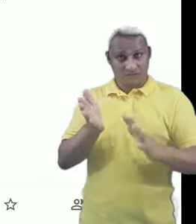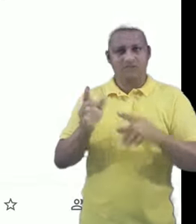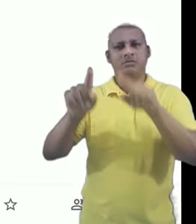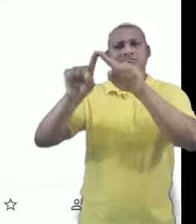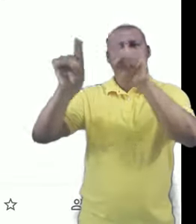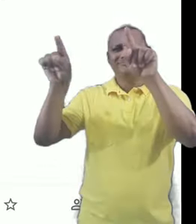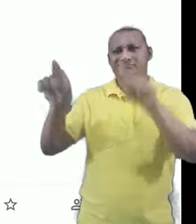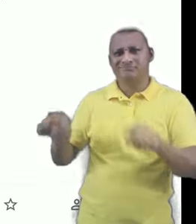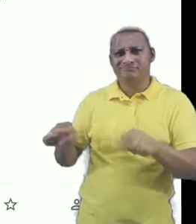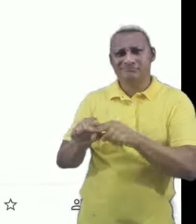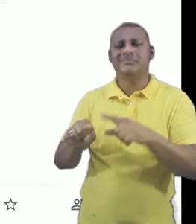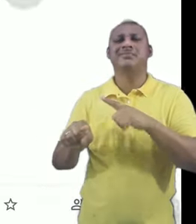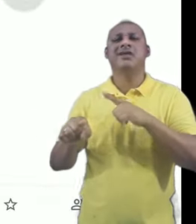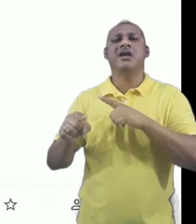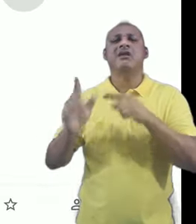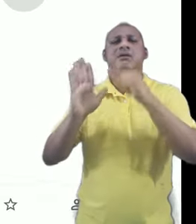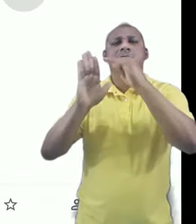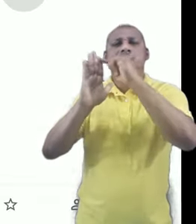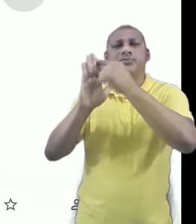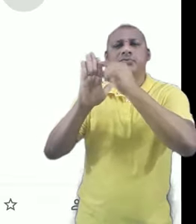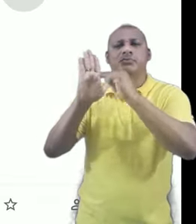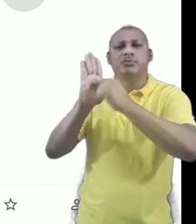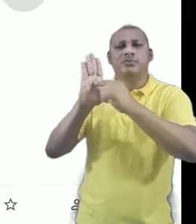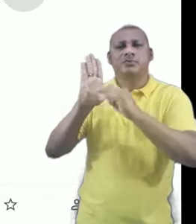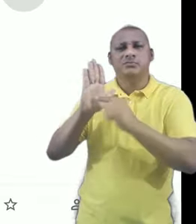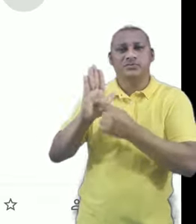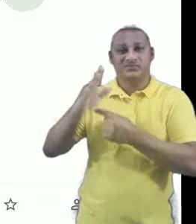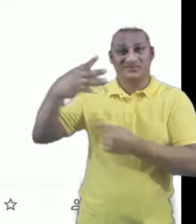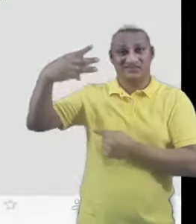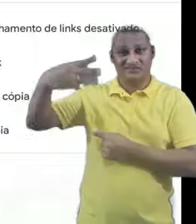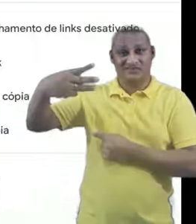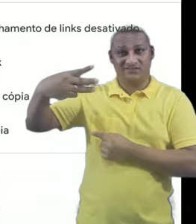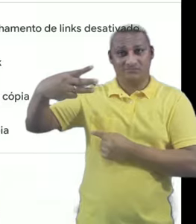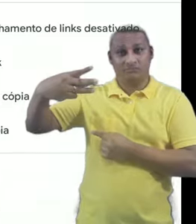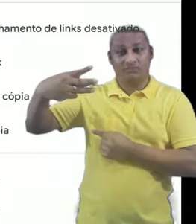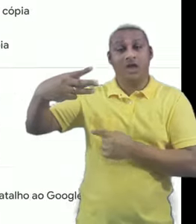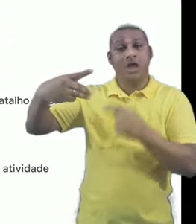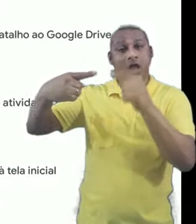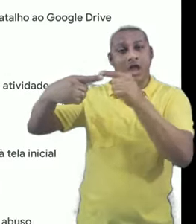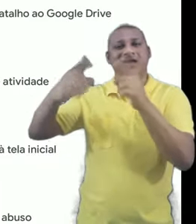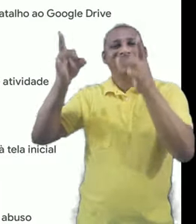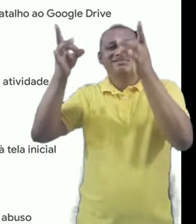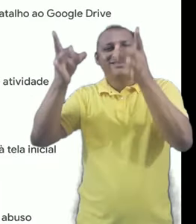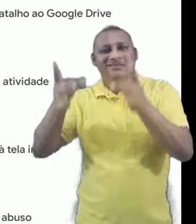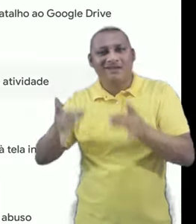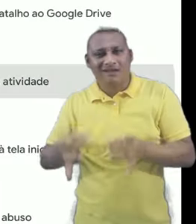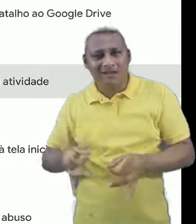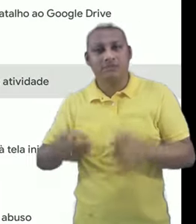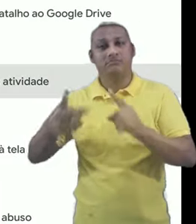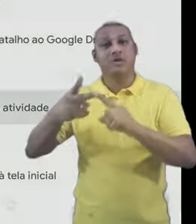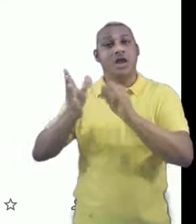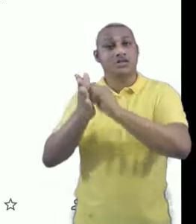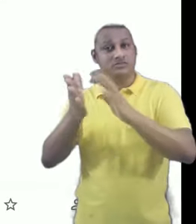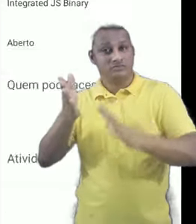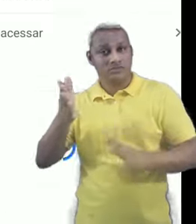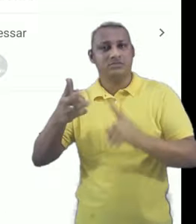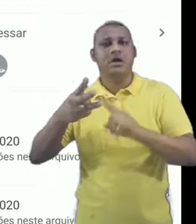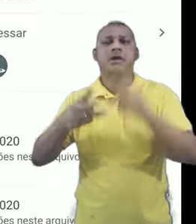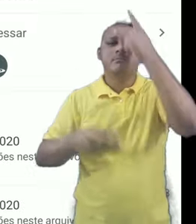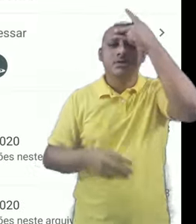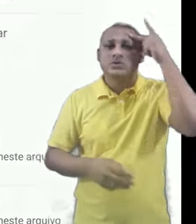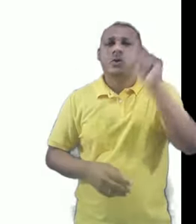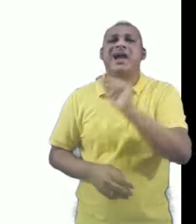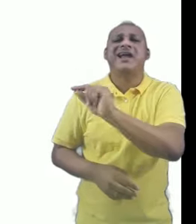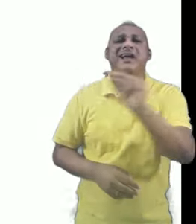proprietário clicando nos três pontinhos da atividade, depois em detalhes e atividade e depois em quem